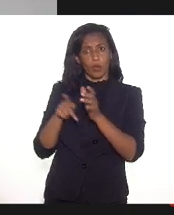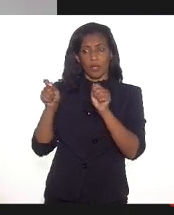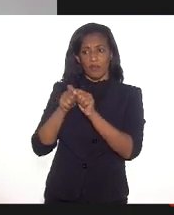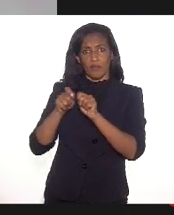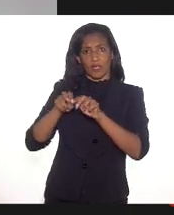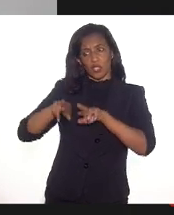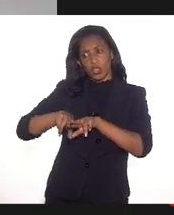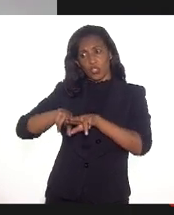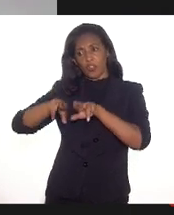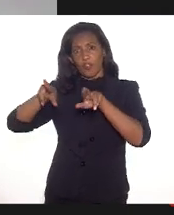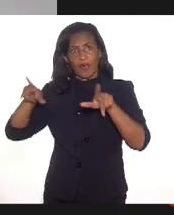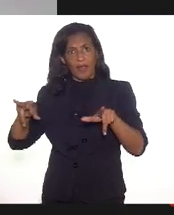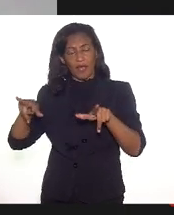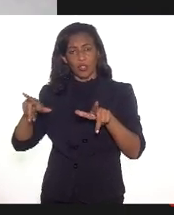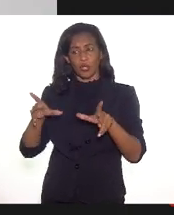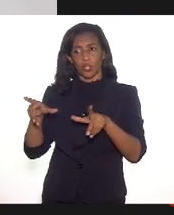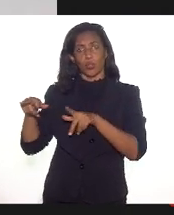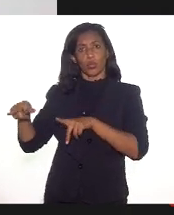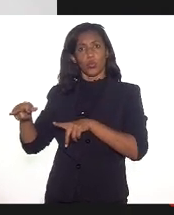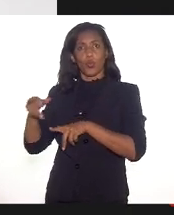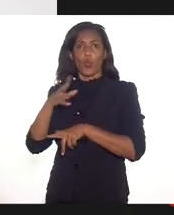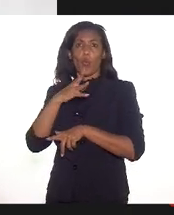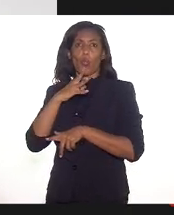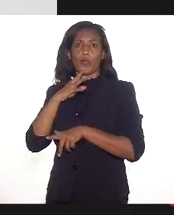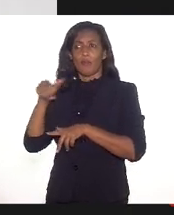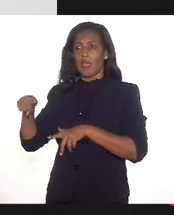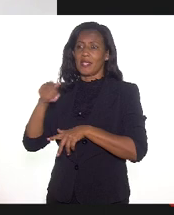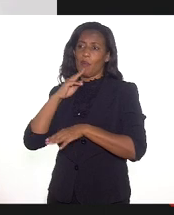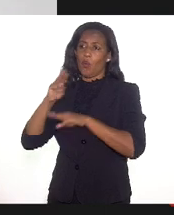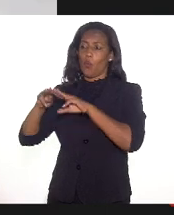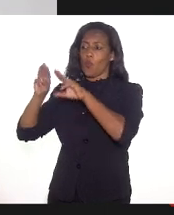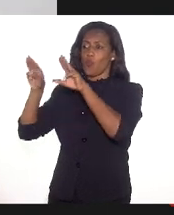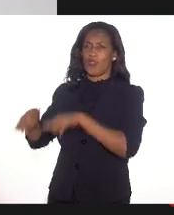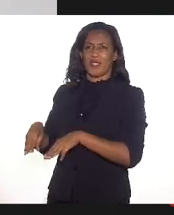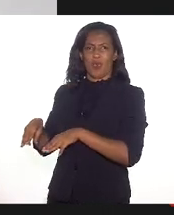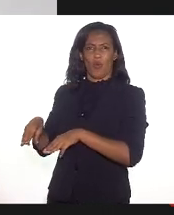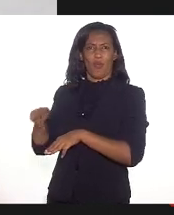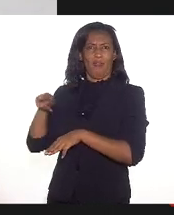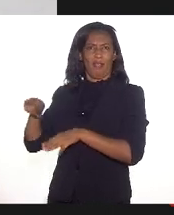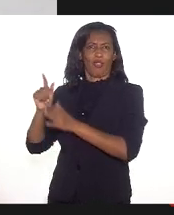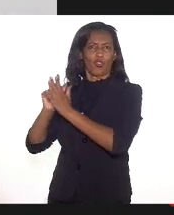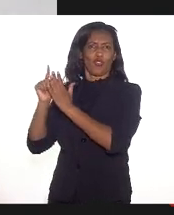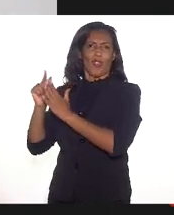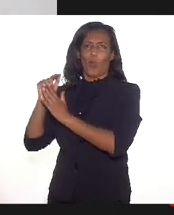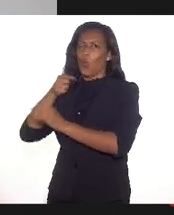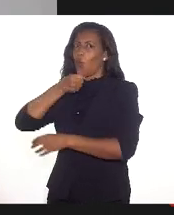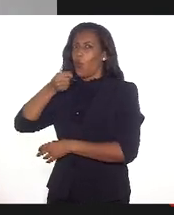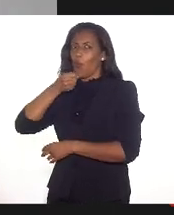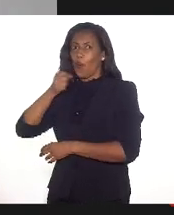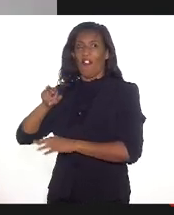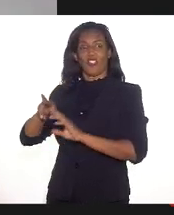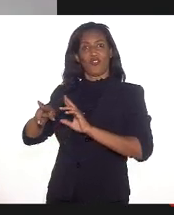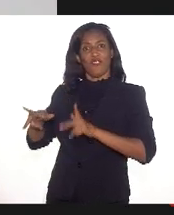jornalista que trabalha na área de comunicação de um museu. Então, essa renovação, ou melhor, essa